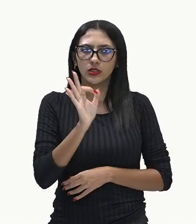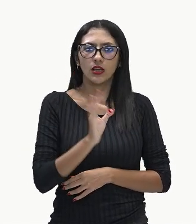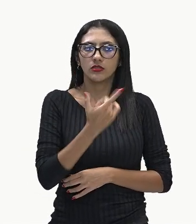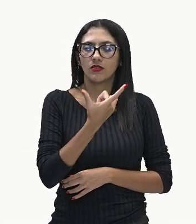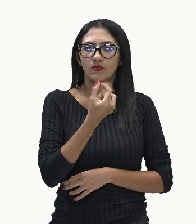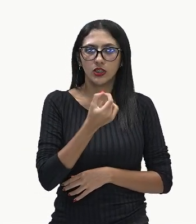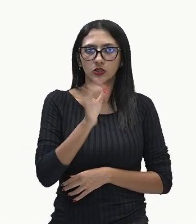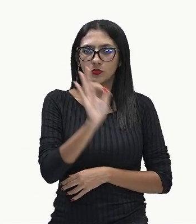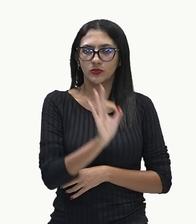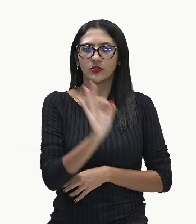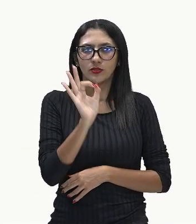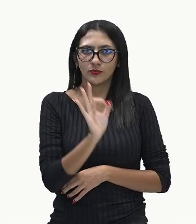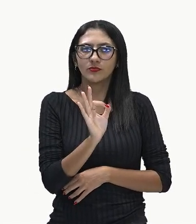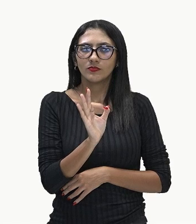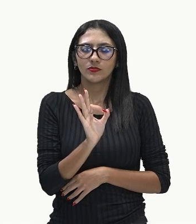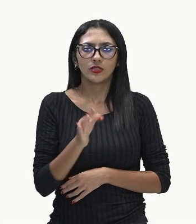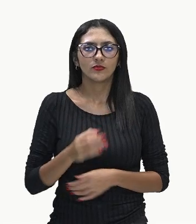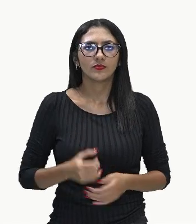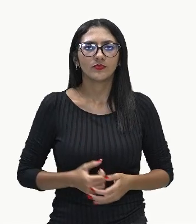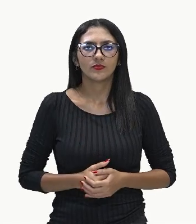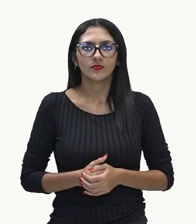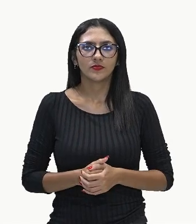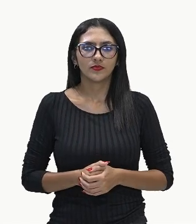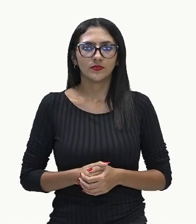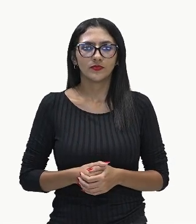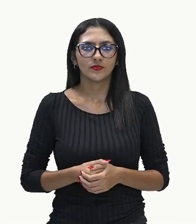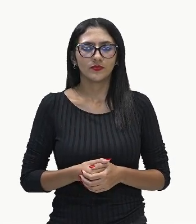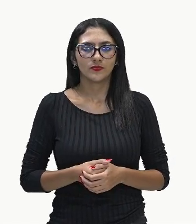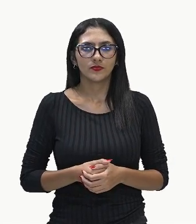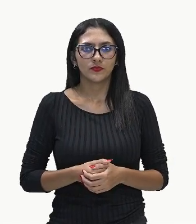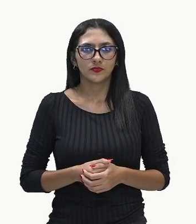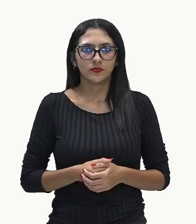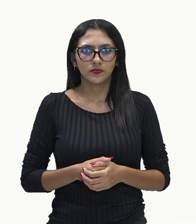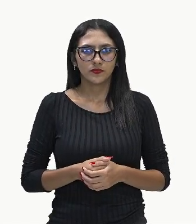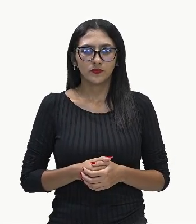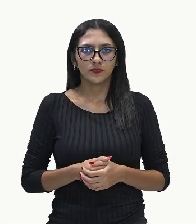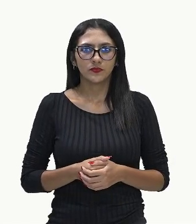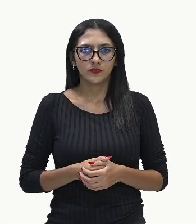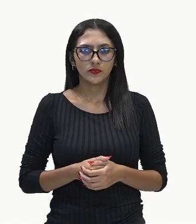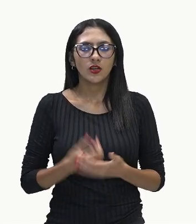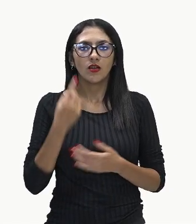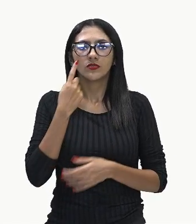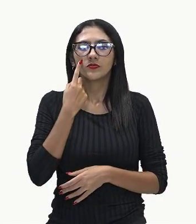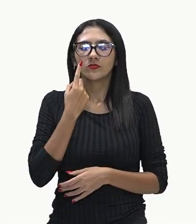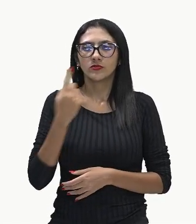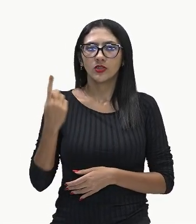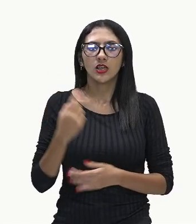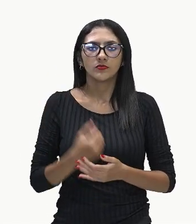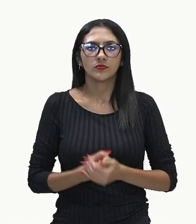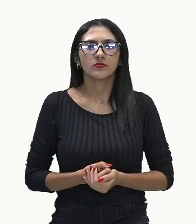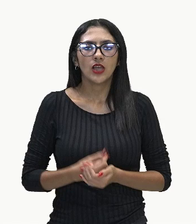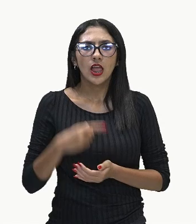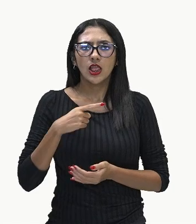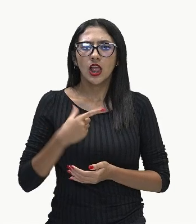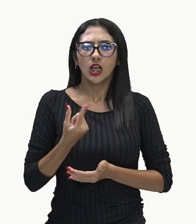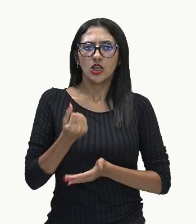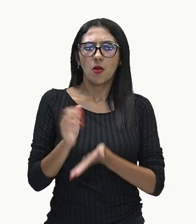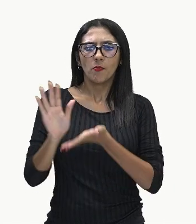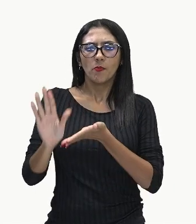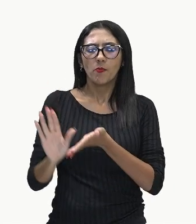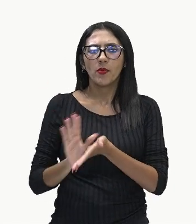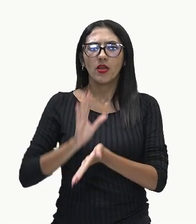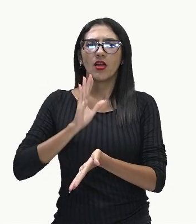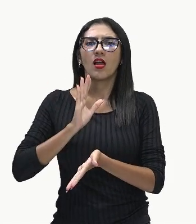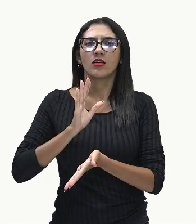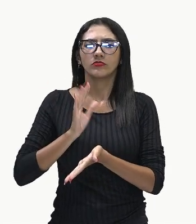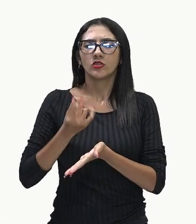ok? E observe quanto que foi faturado, ou seja, 100% do valor